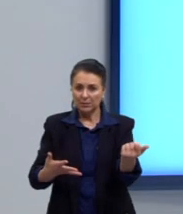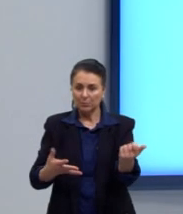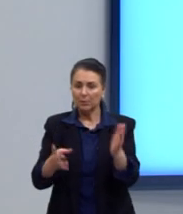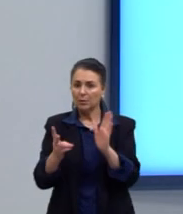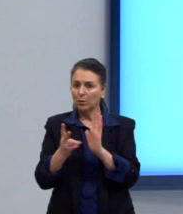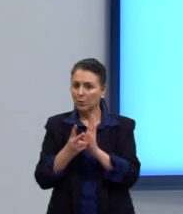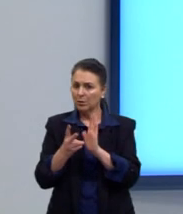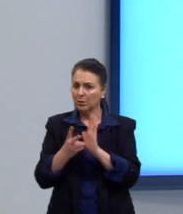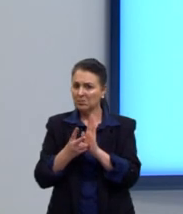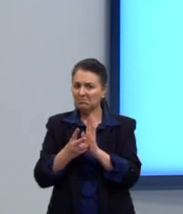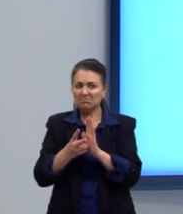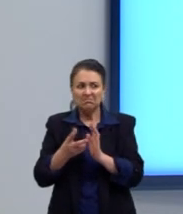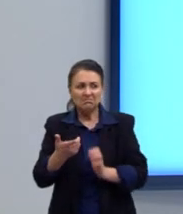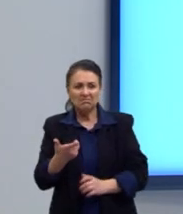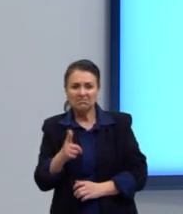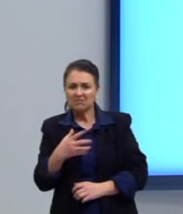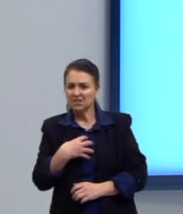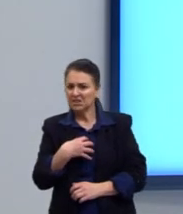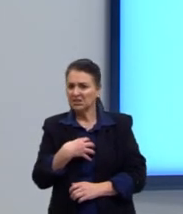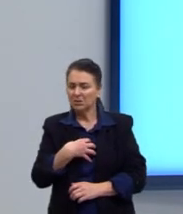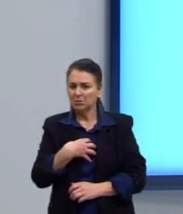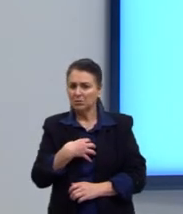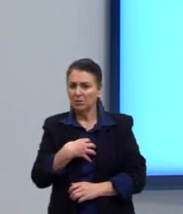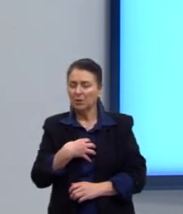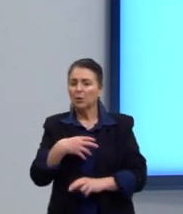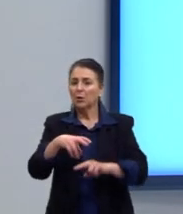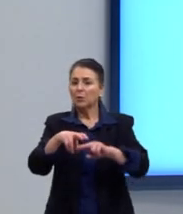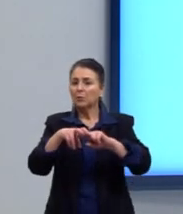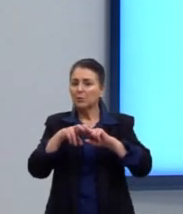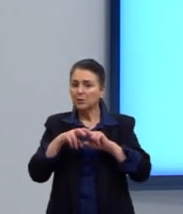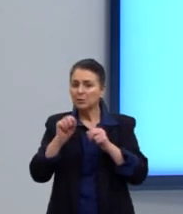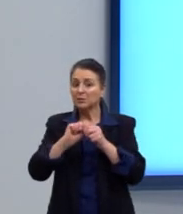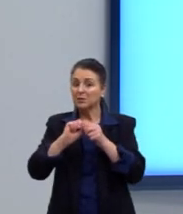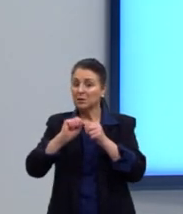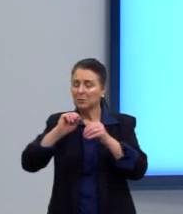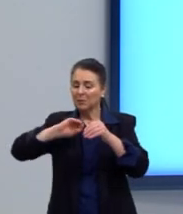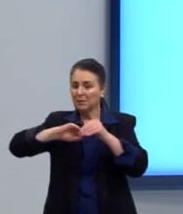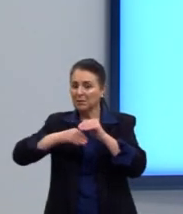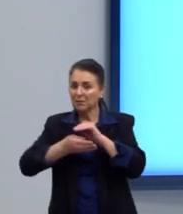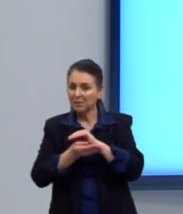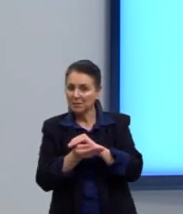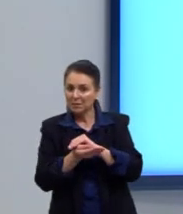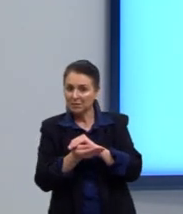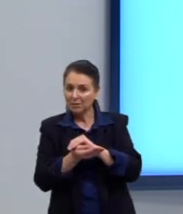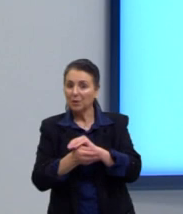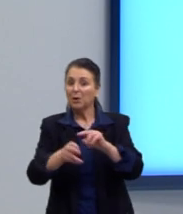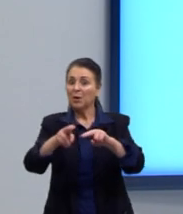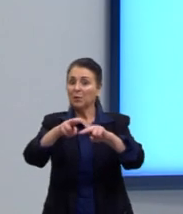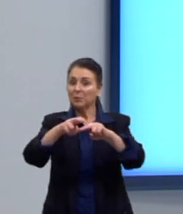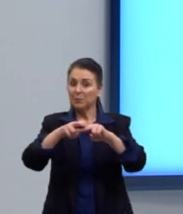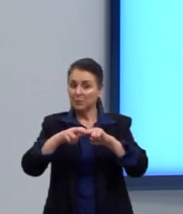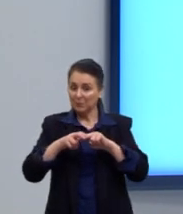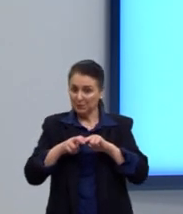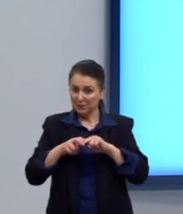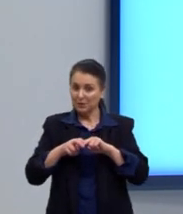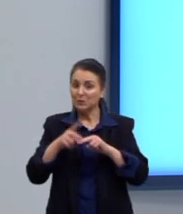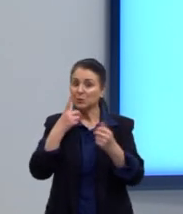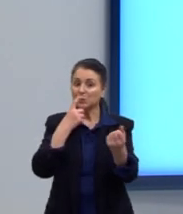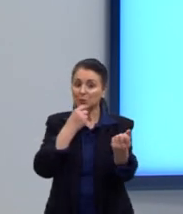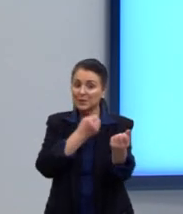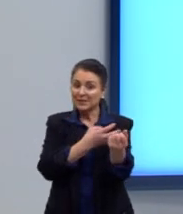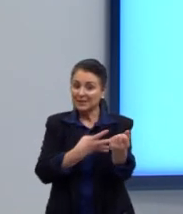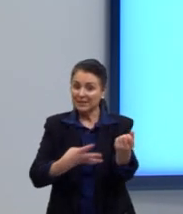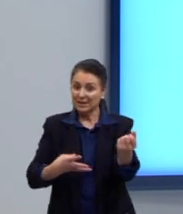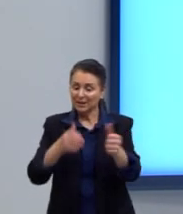porém, a fala não fazia sentido, tanto que tiveram que fazer uma adaptação. por isso a palavra sangue foi